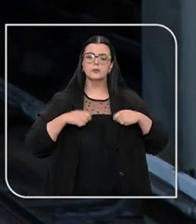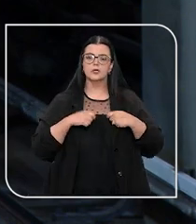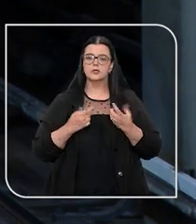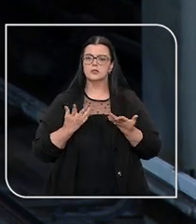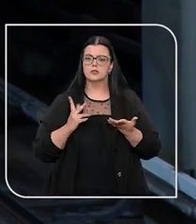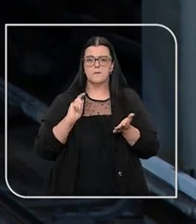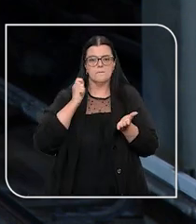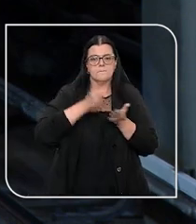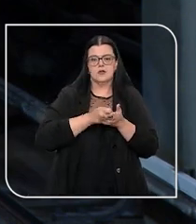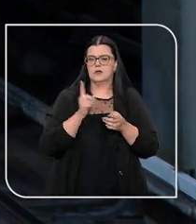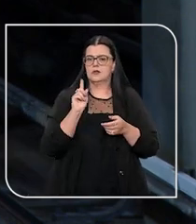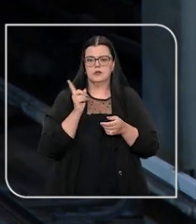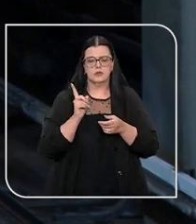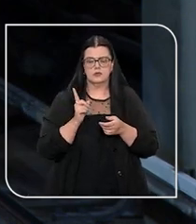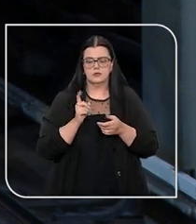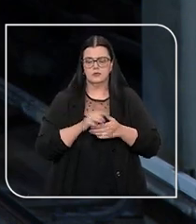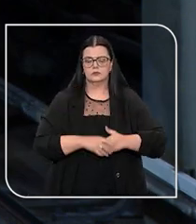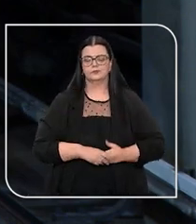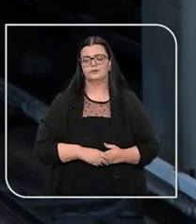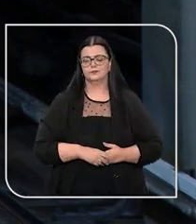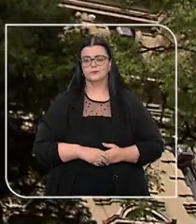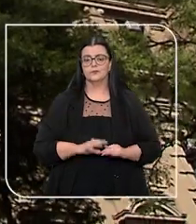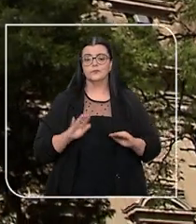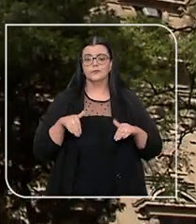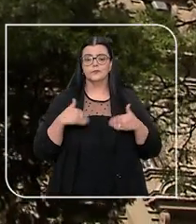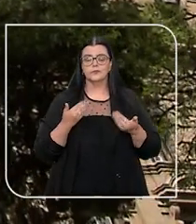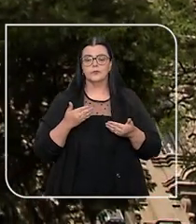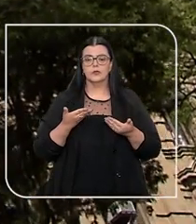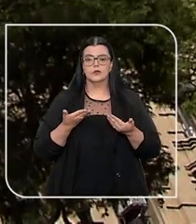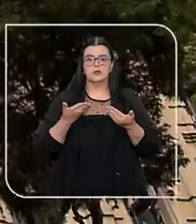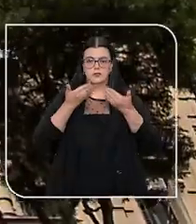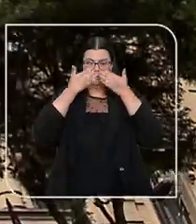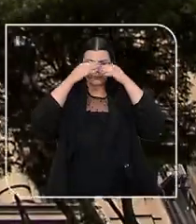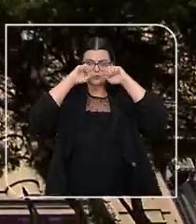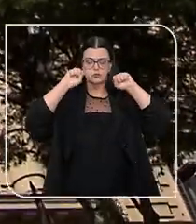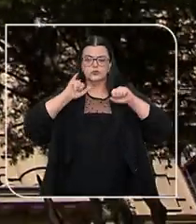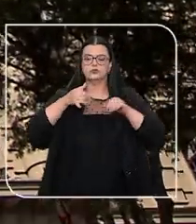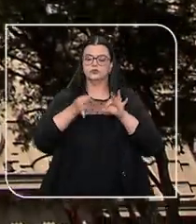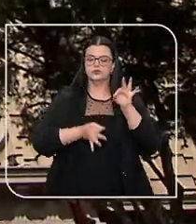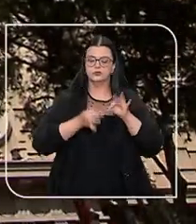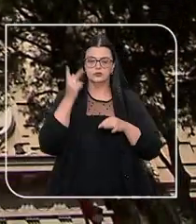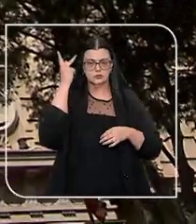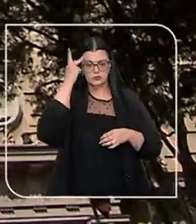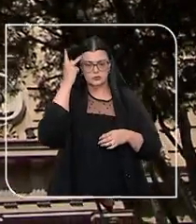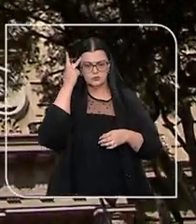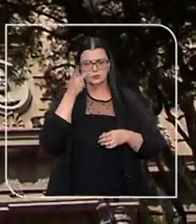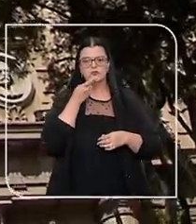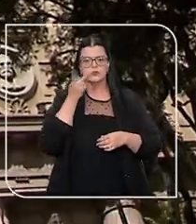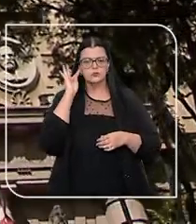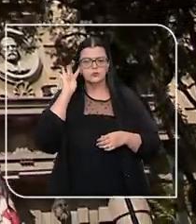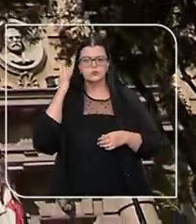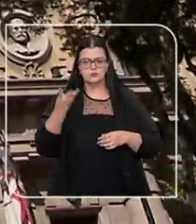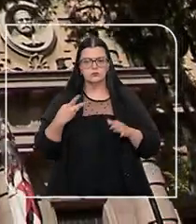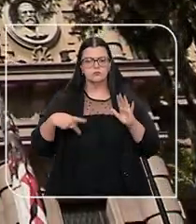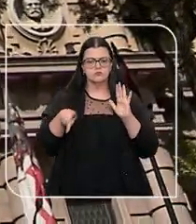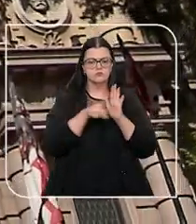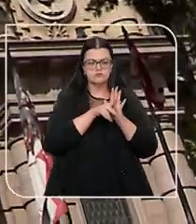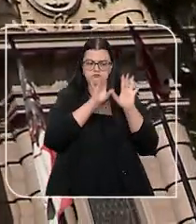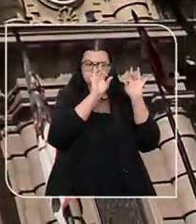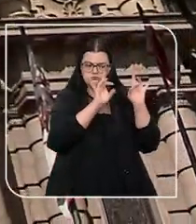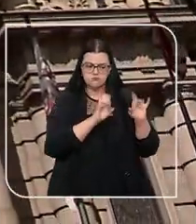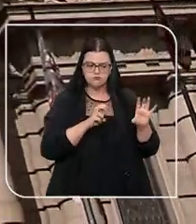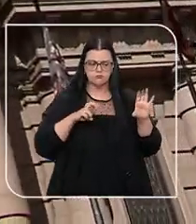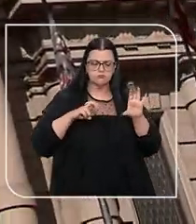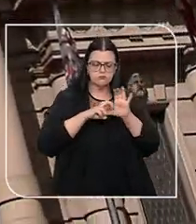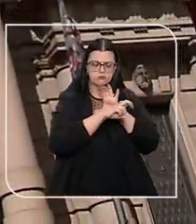por isso deveria ser isento de qualquer cobrança. O Tribunal de Justiça de São Paulo decidiu que os túneis do metrô são bens de